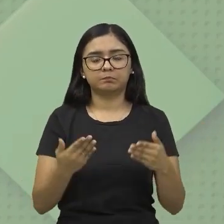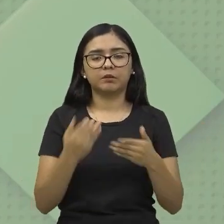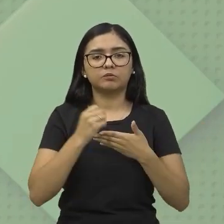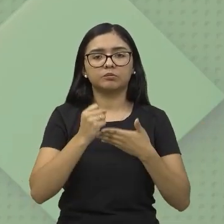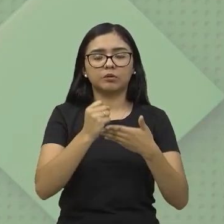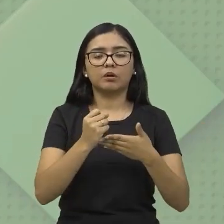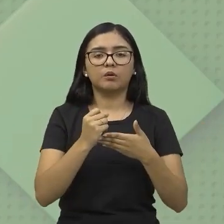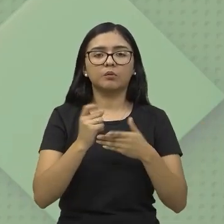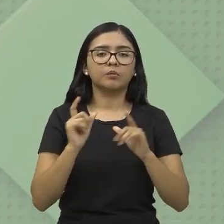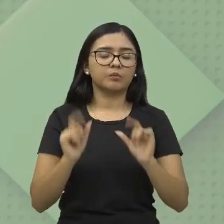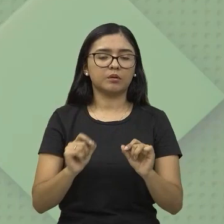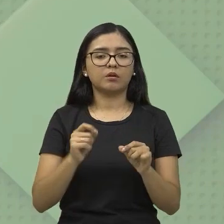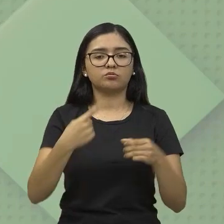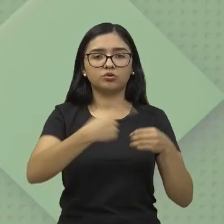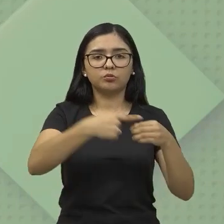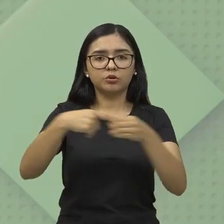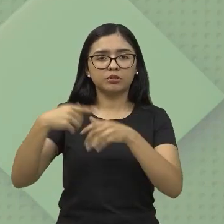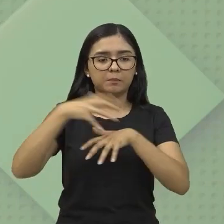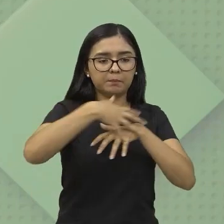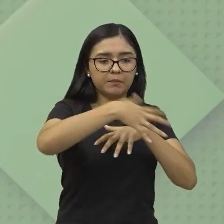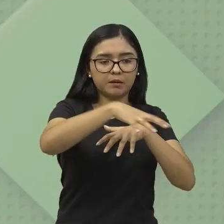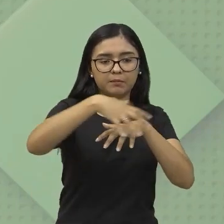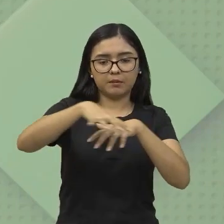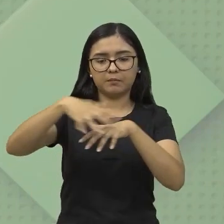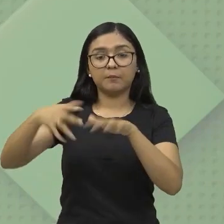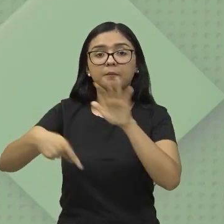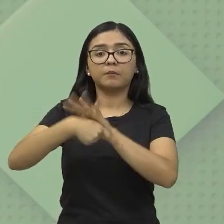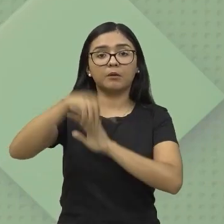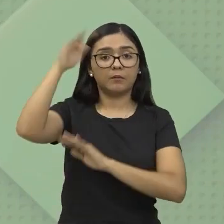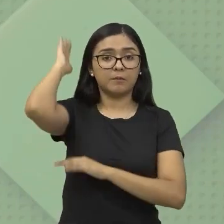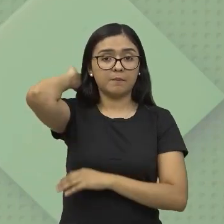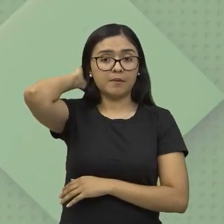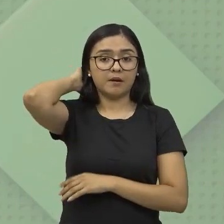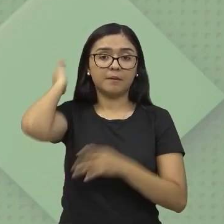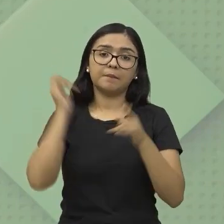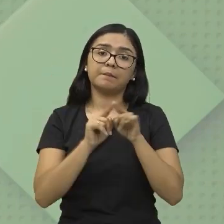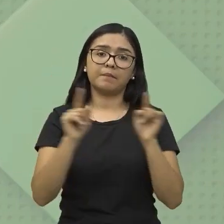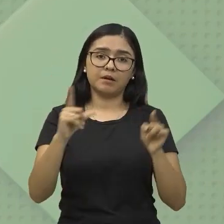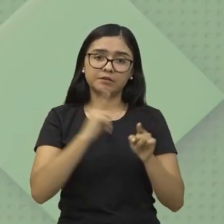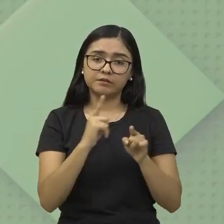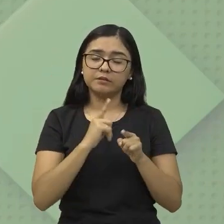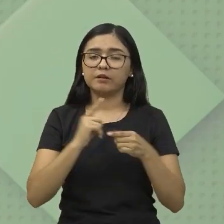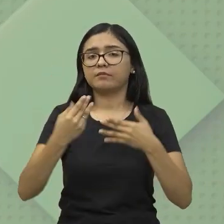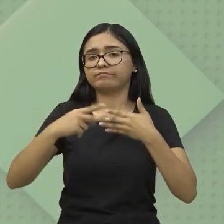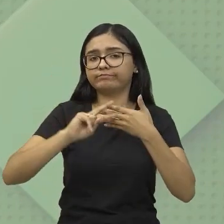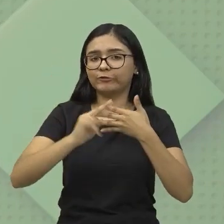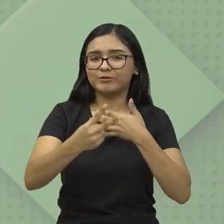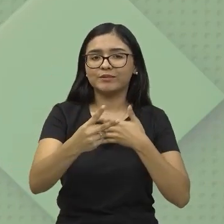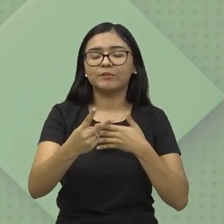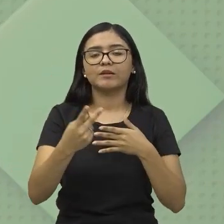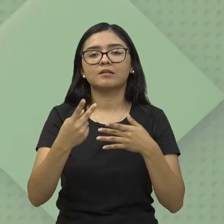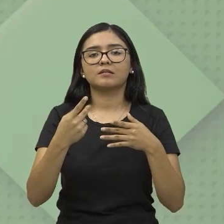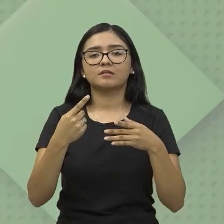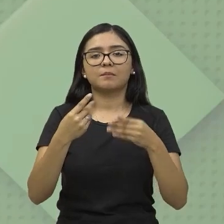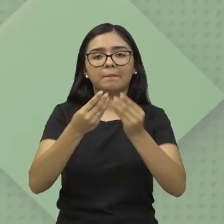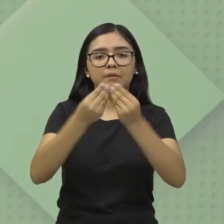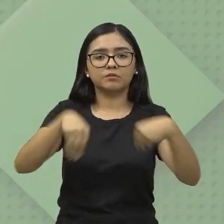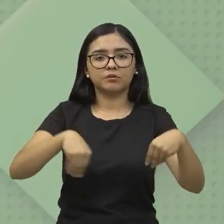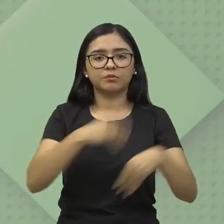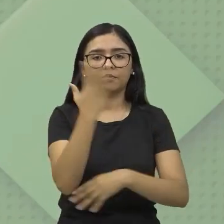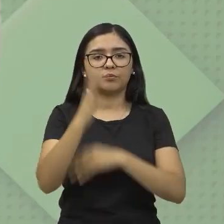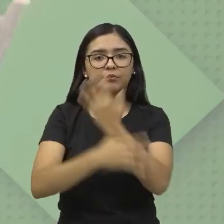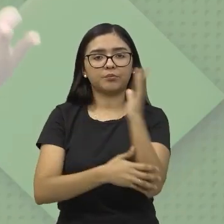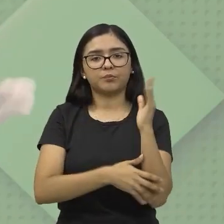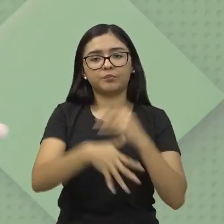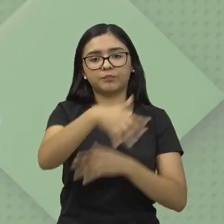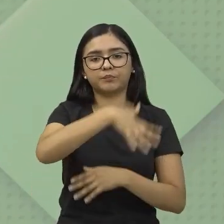daqueles municípios ali da região do Pará, ela também causou muitos impactos ambientais. Da mesma forma,